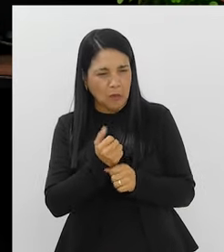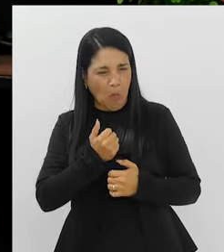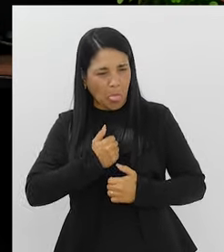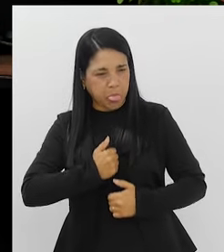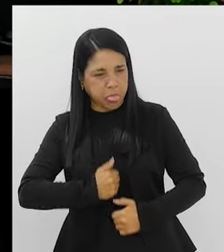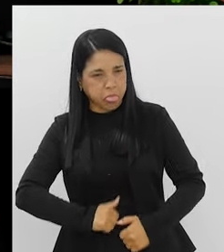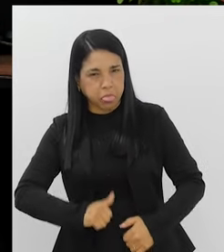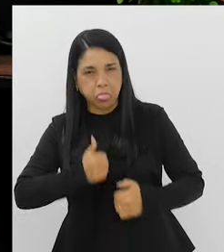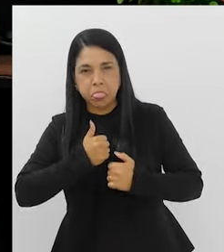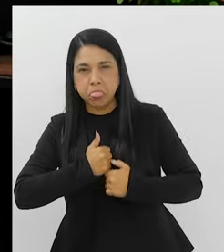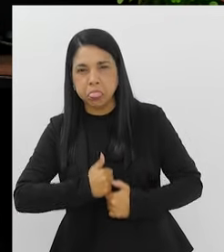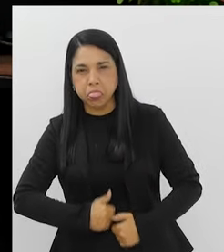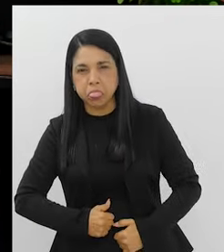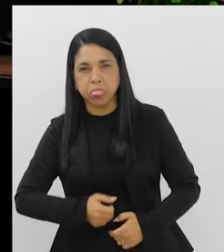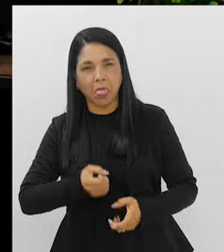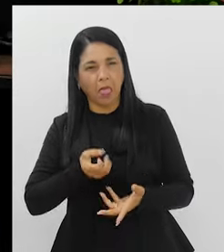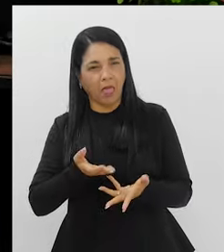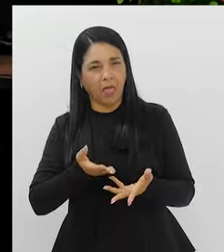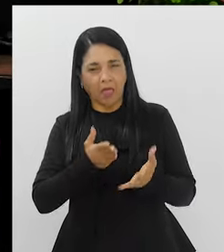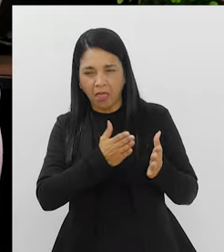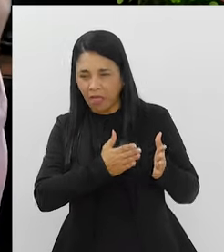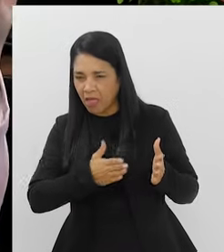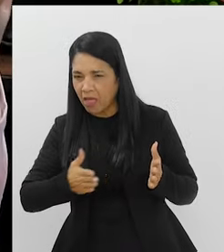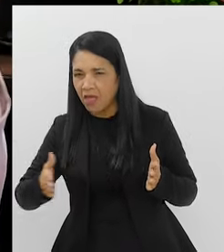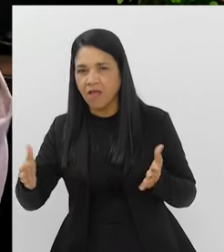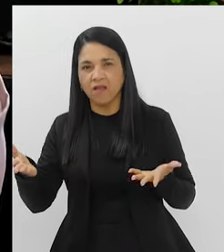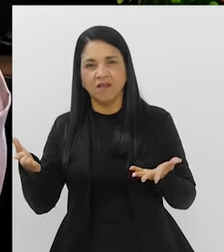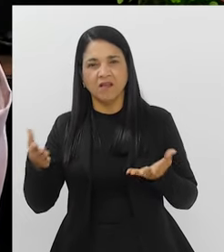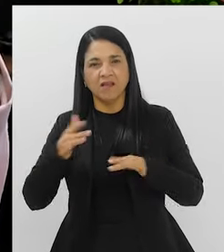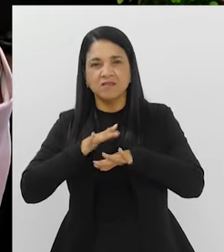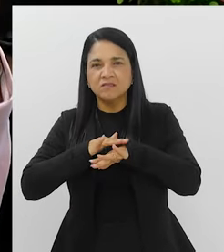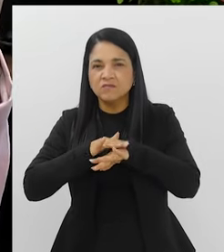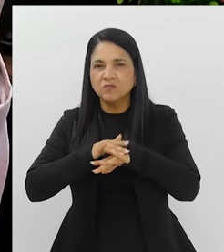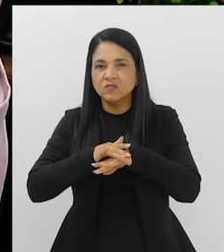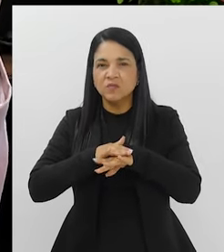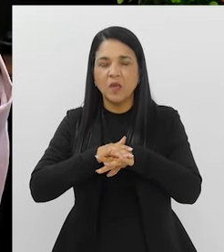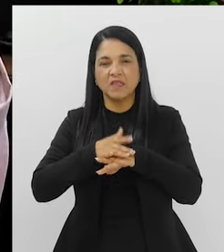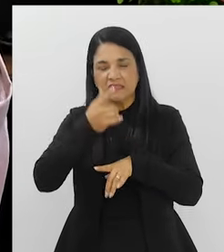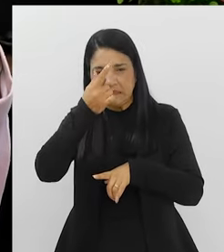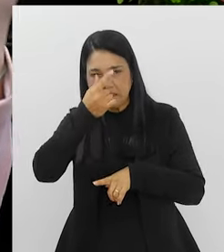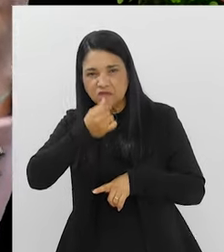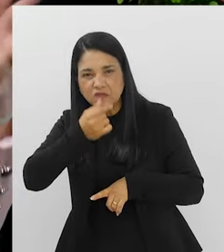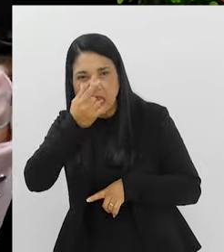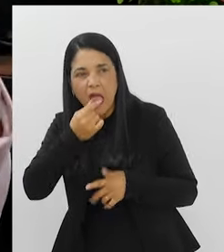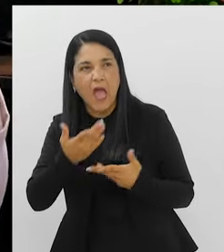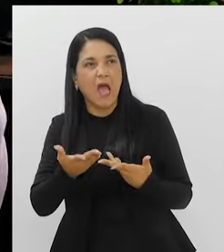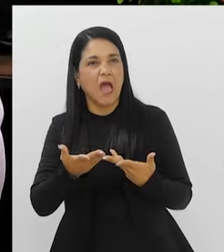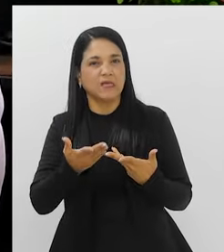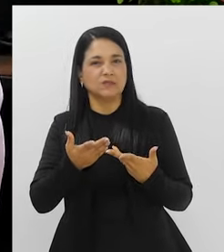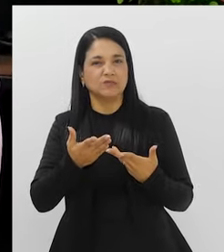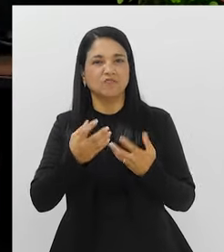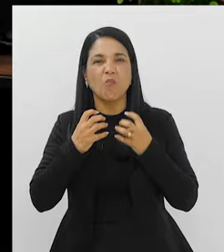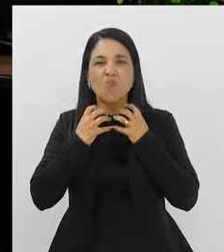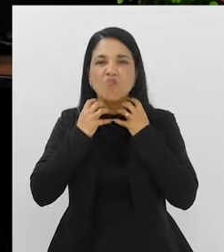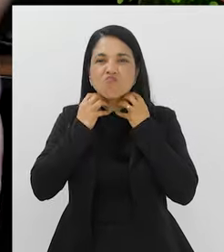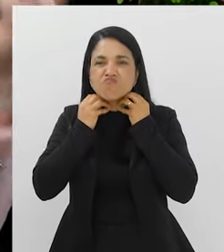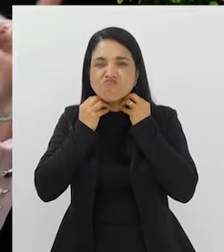intolerância alimentar, tive muita doença, como resfriados,